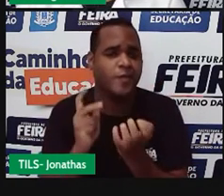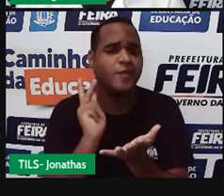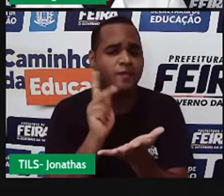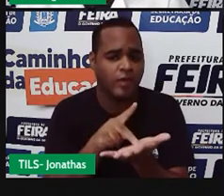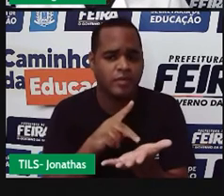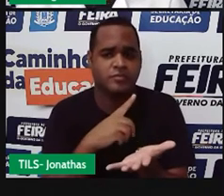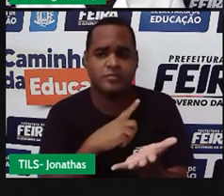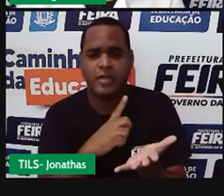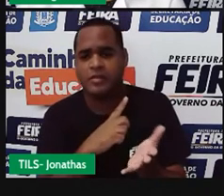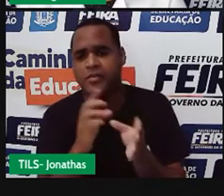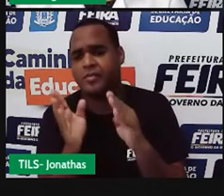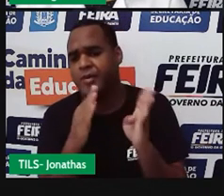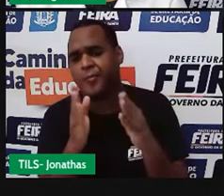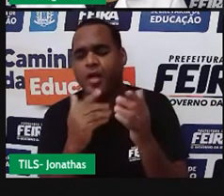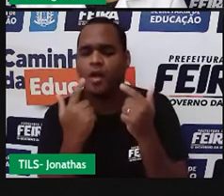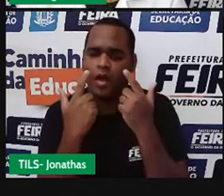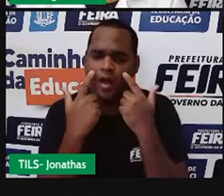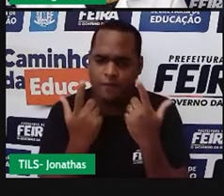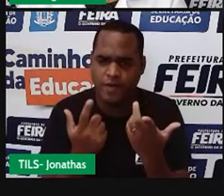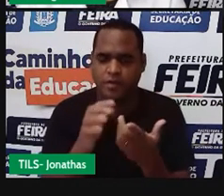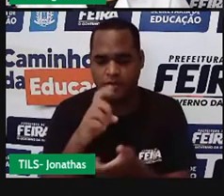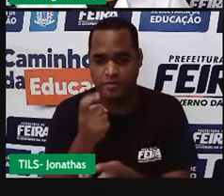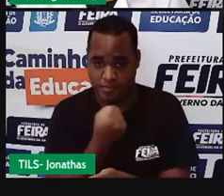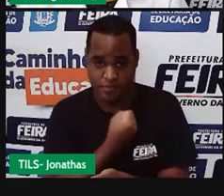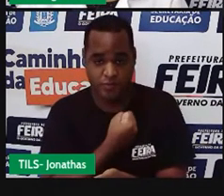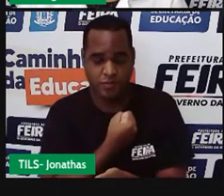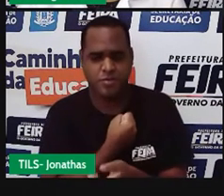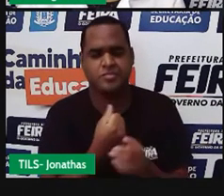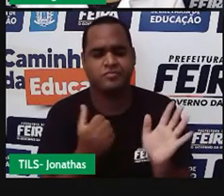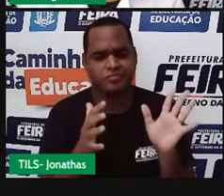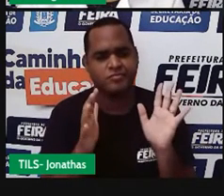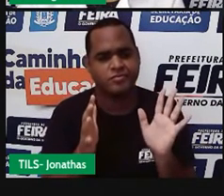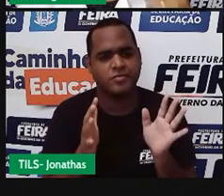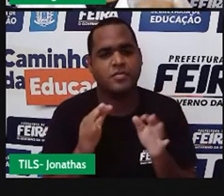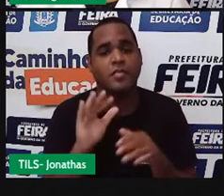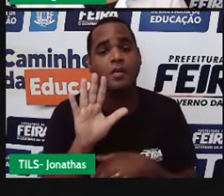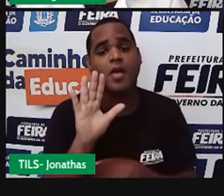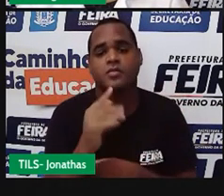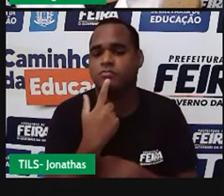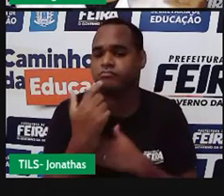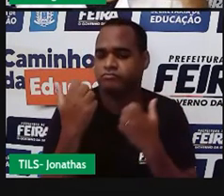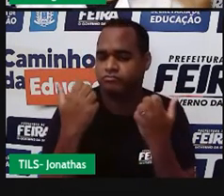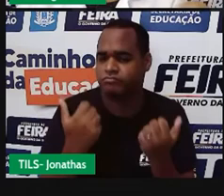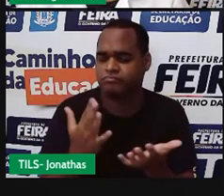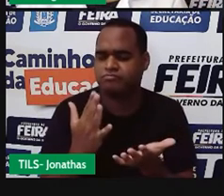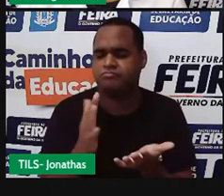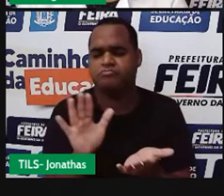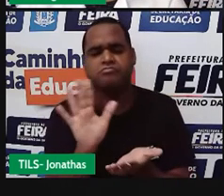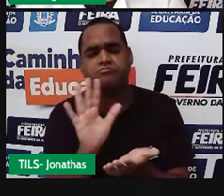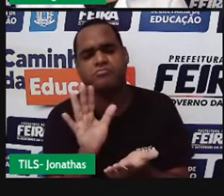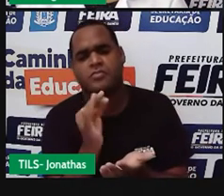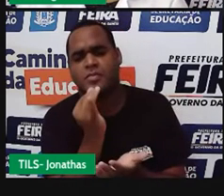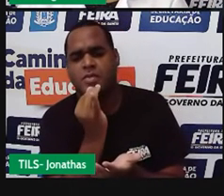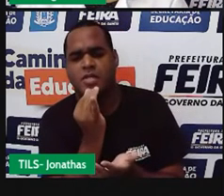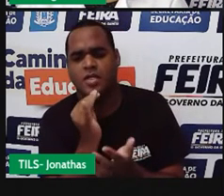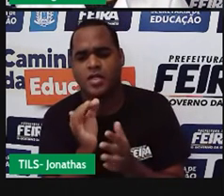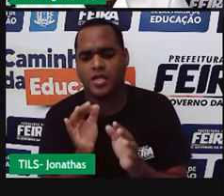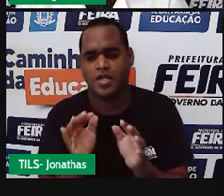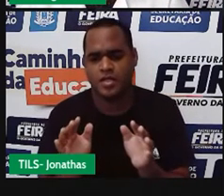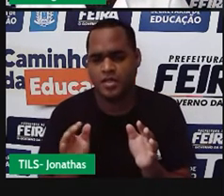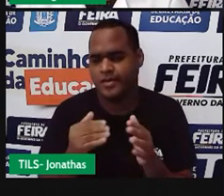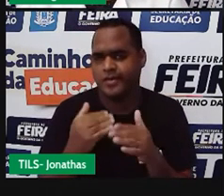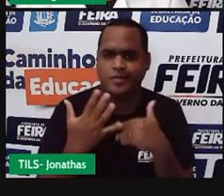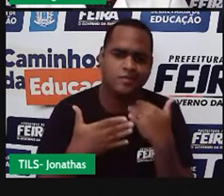é uma expressão numérica. mas professor afinal ao final das contas